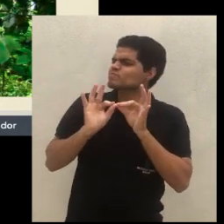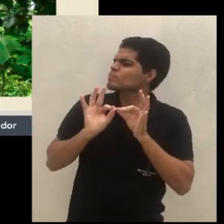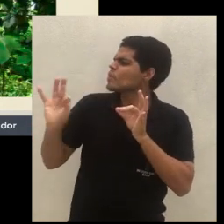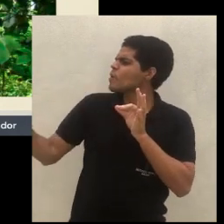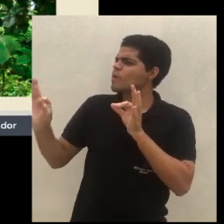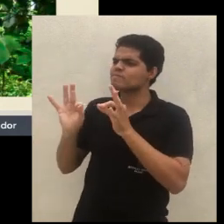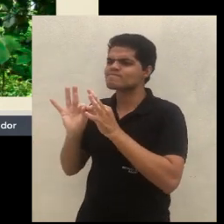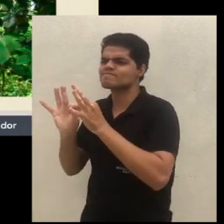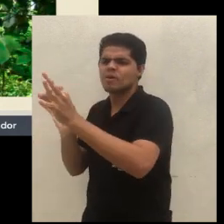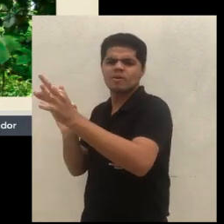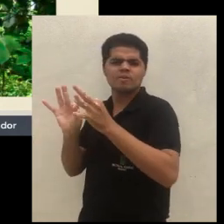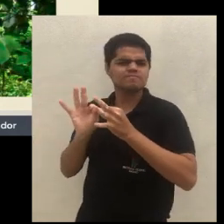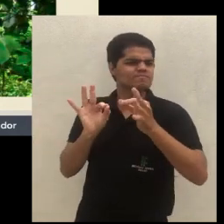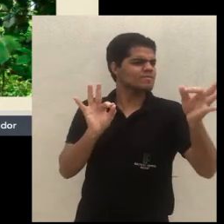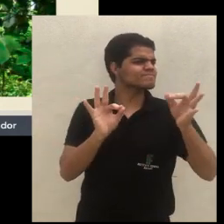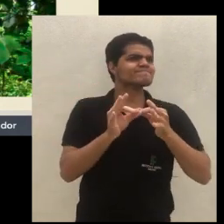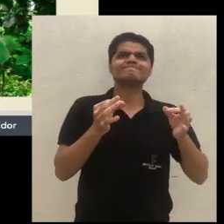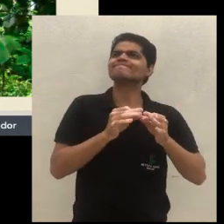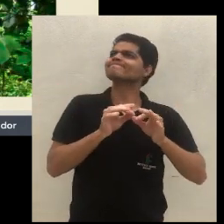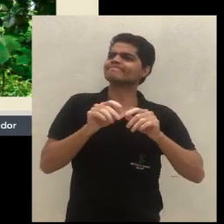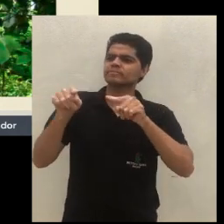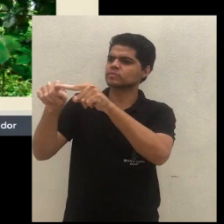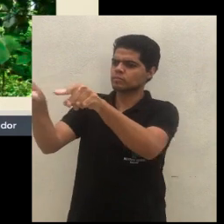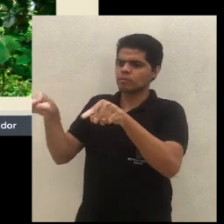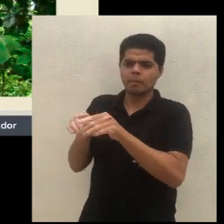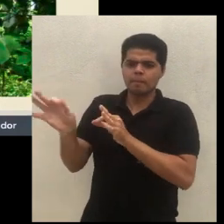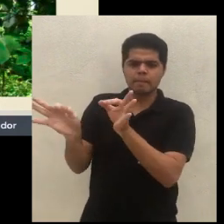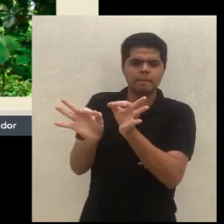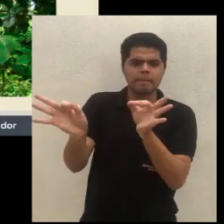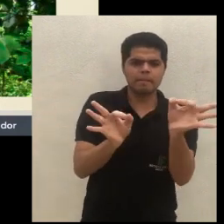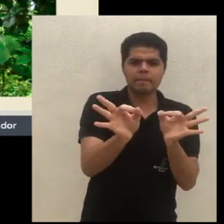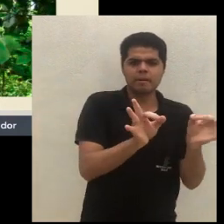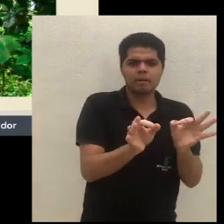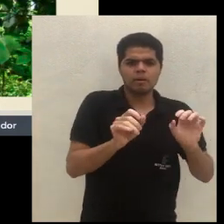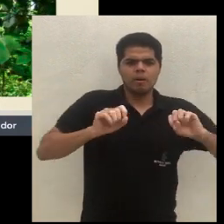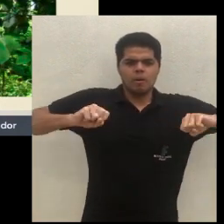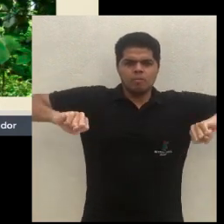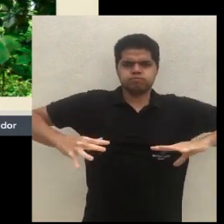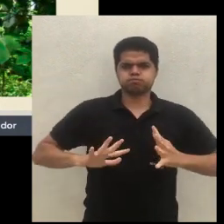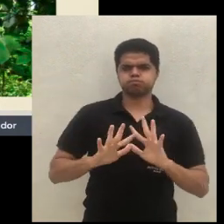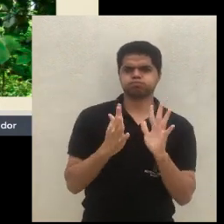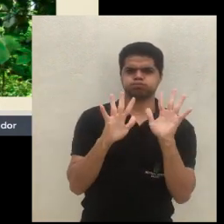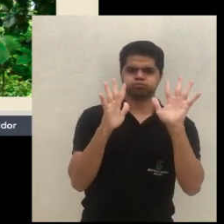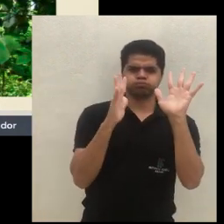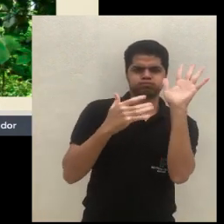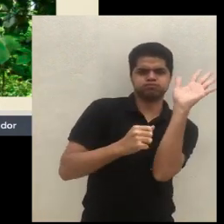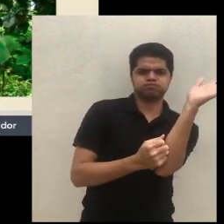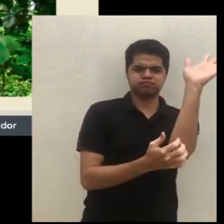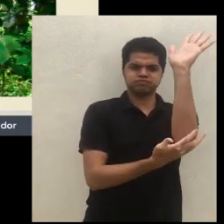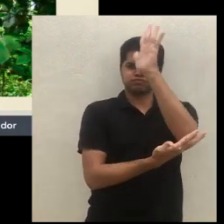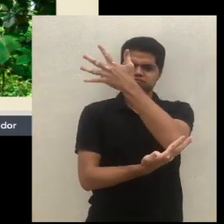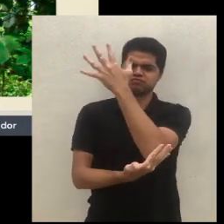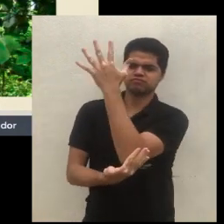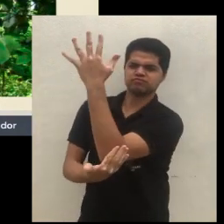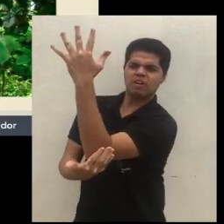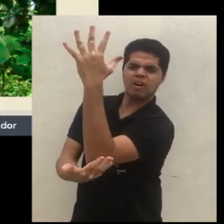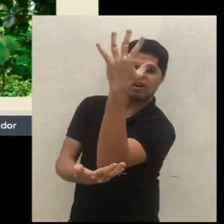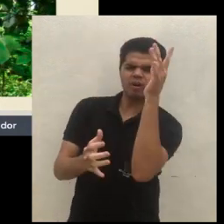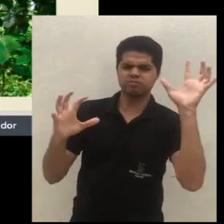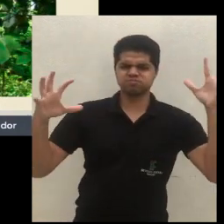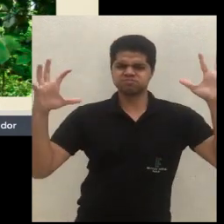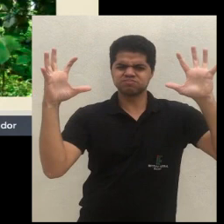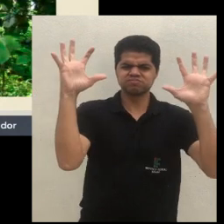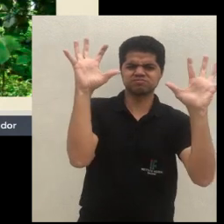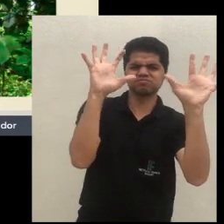cada espécie aqui dentro. Porque senão, ela vai formar uma grande floresta depois, e você não vai